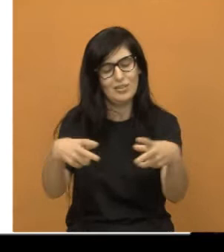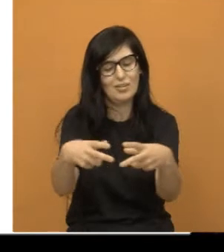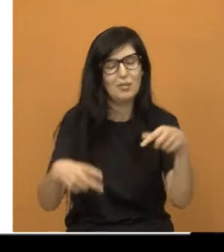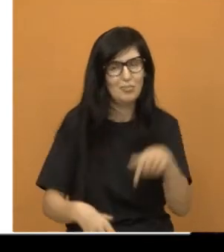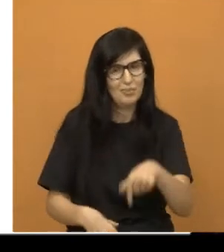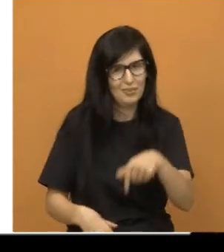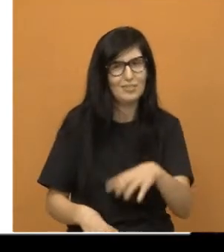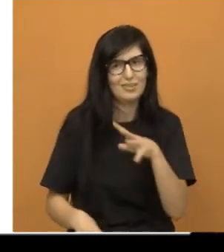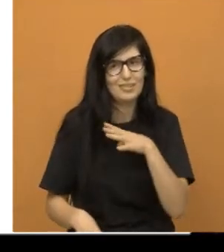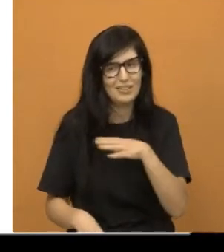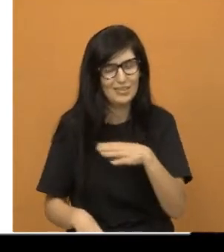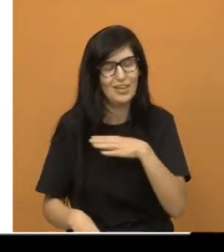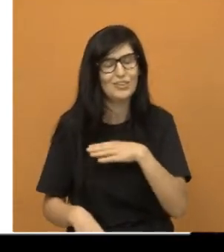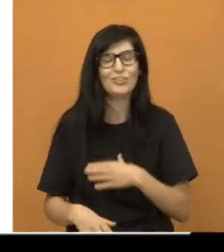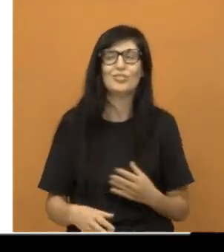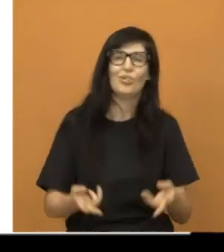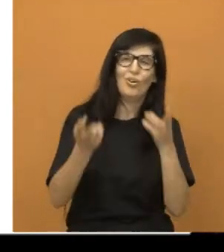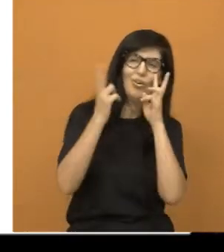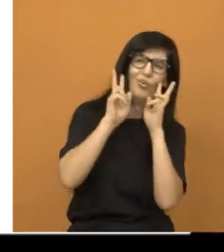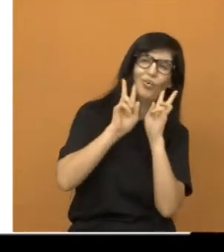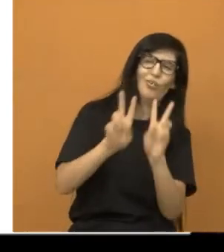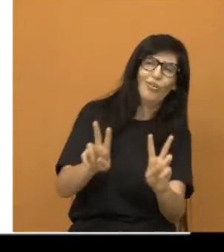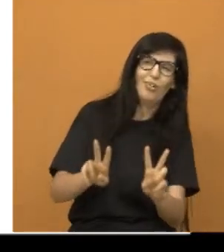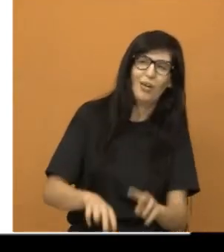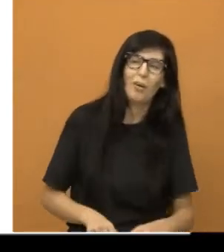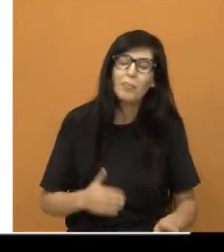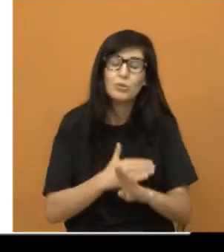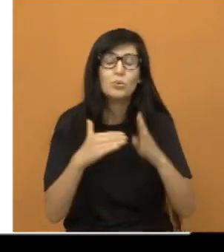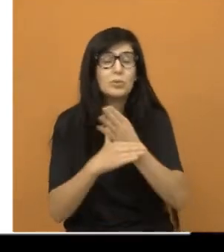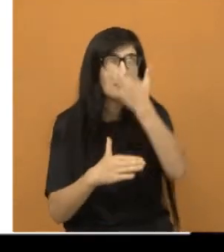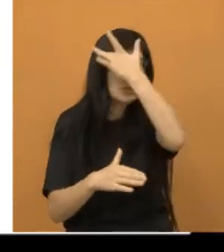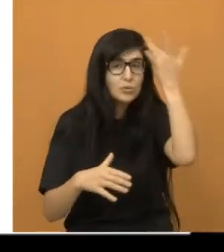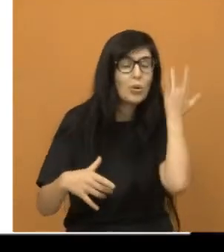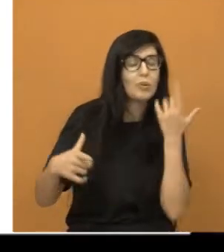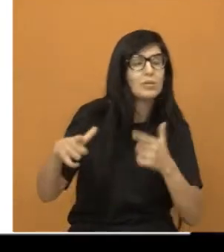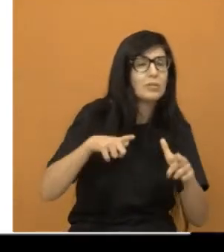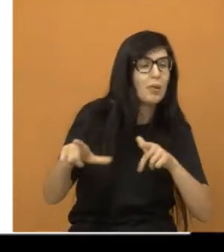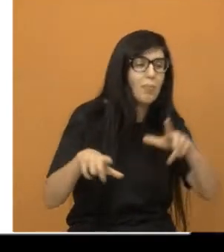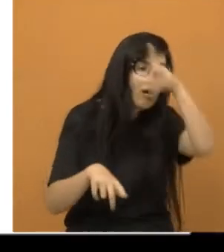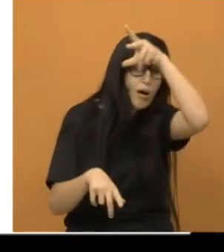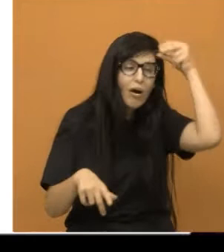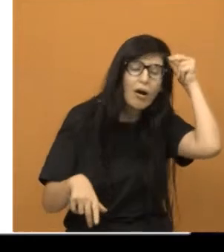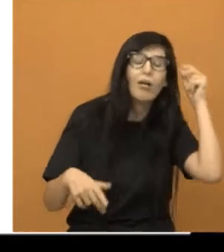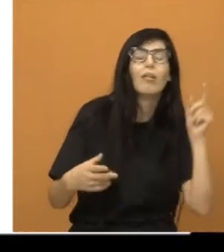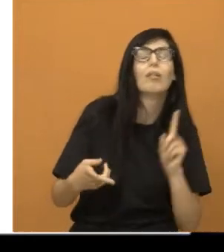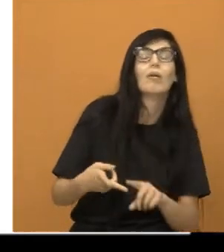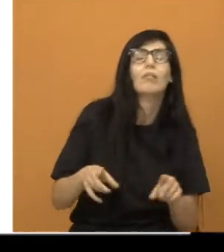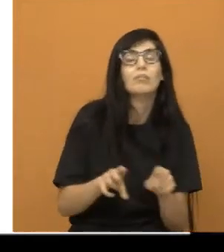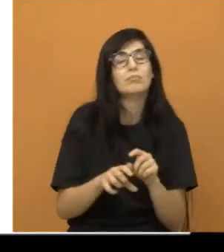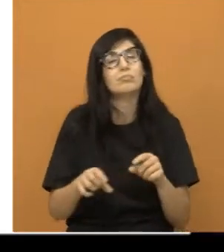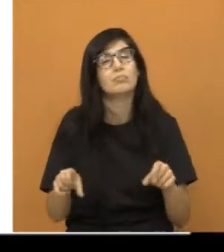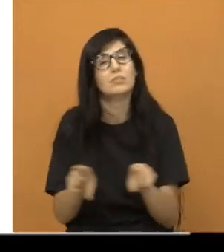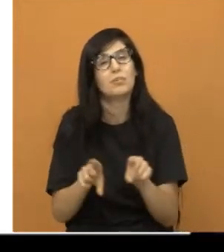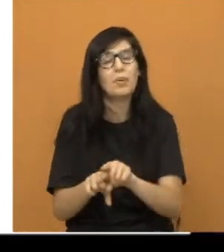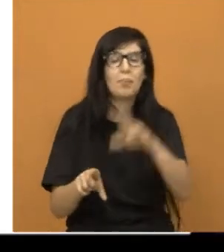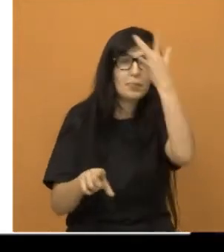é olhar pelo funcionalismo público. Ali a equipe do Infraestrutura, no qual eu tive